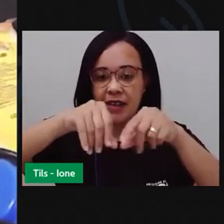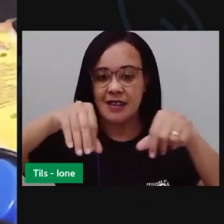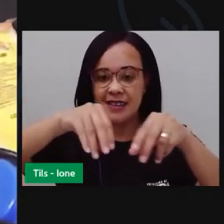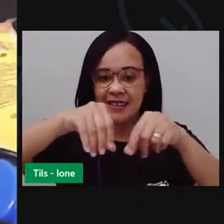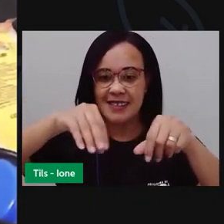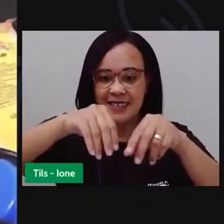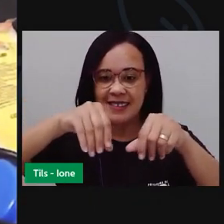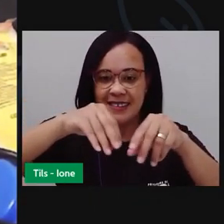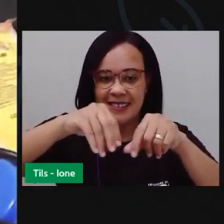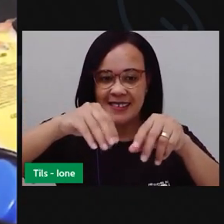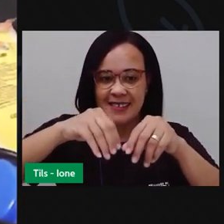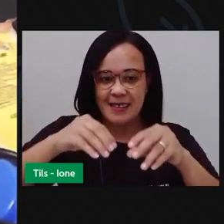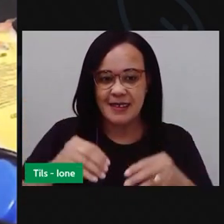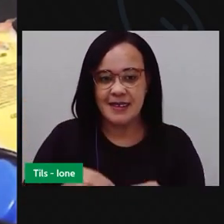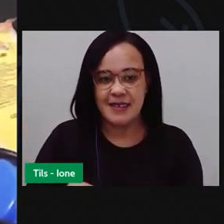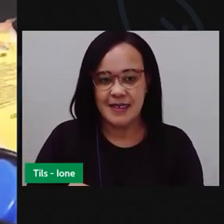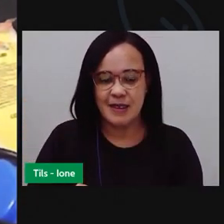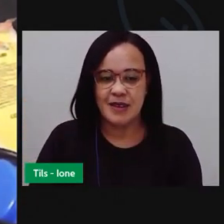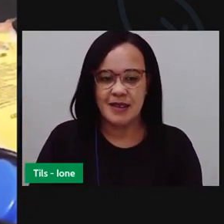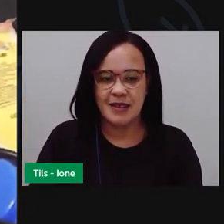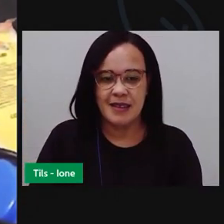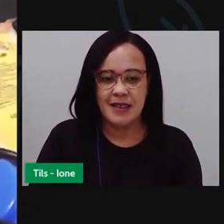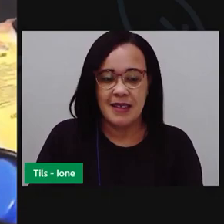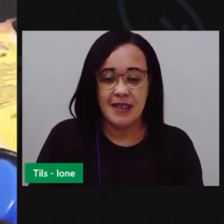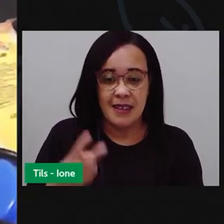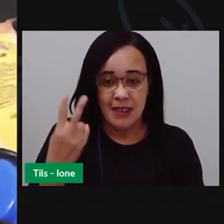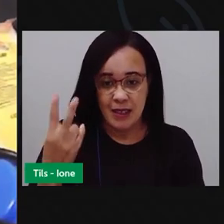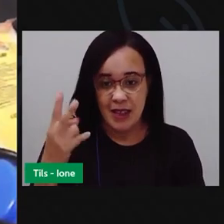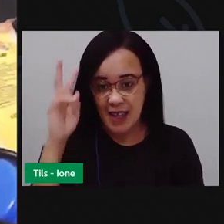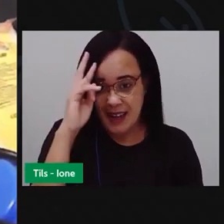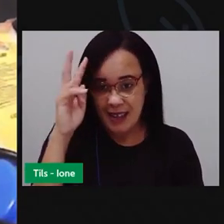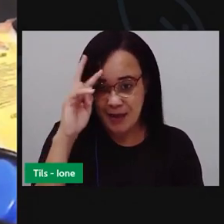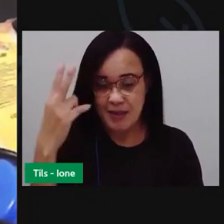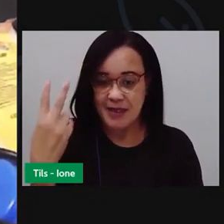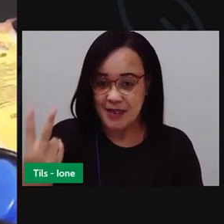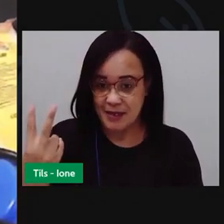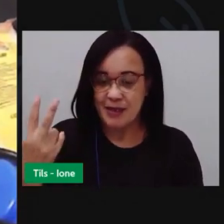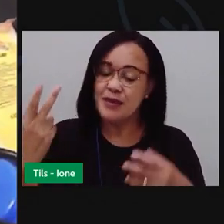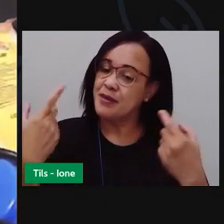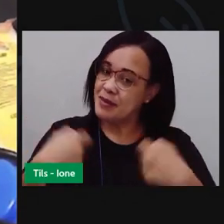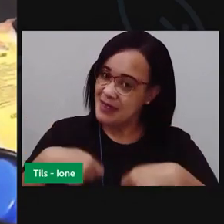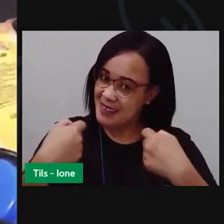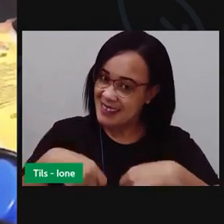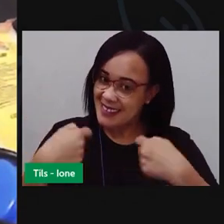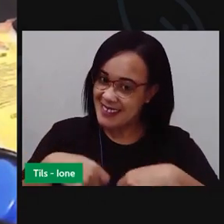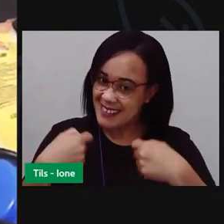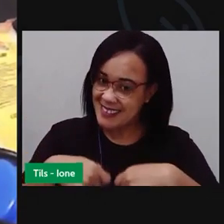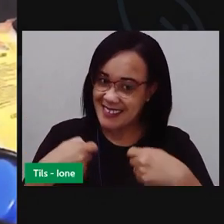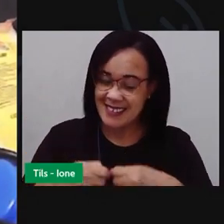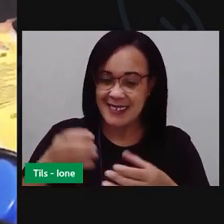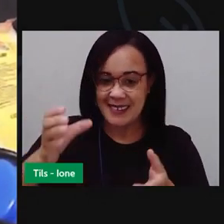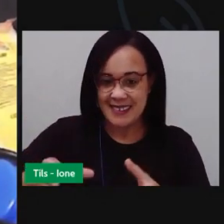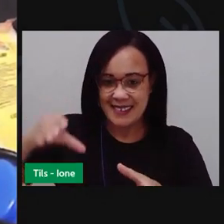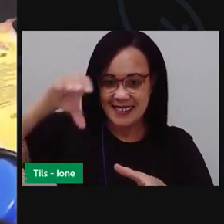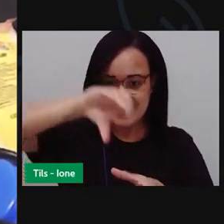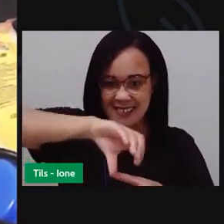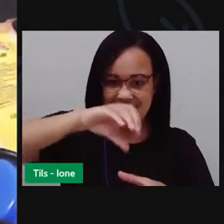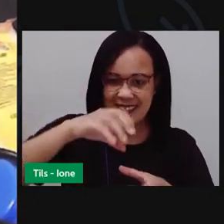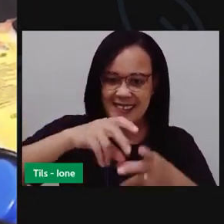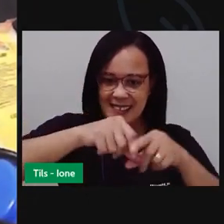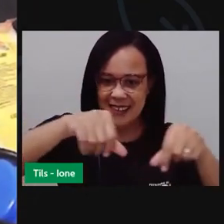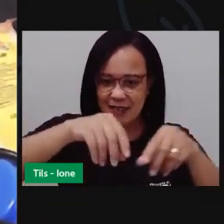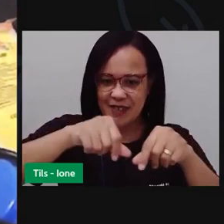e eu venho aqui colocando o flocão de milho na